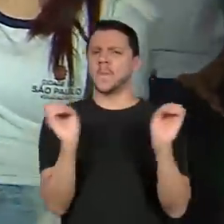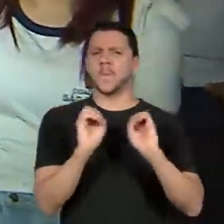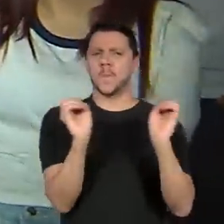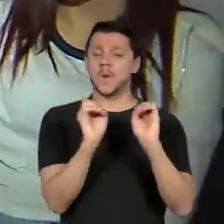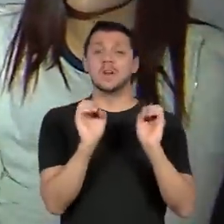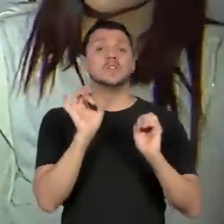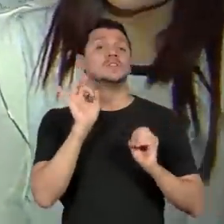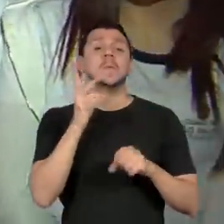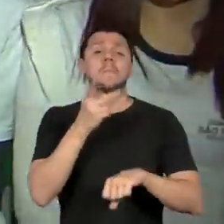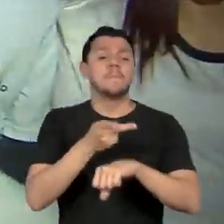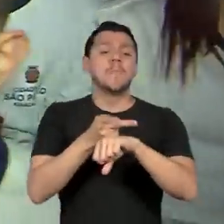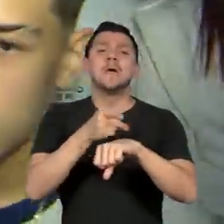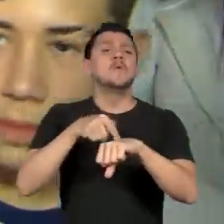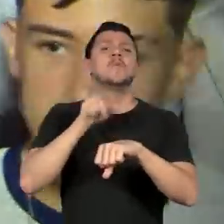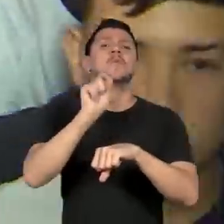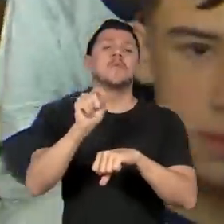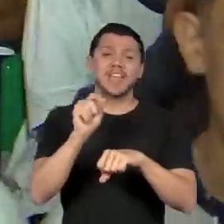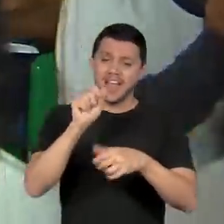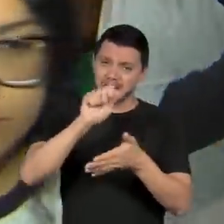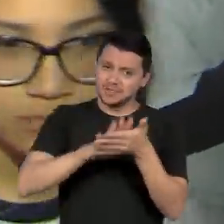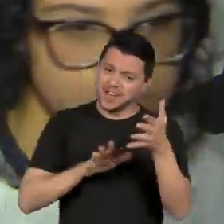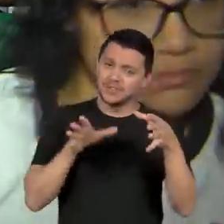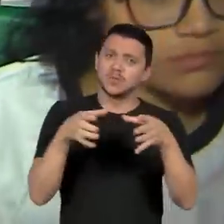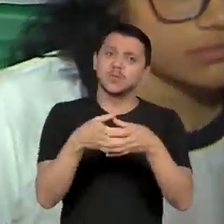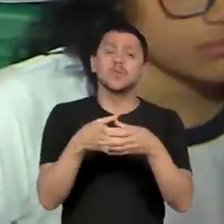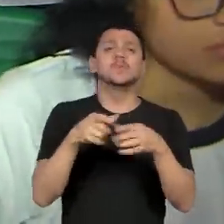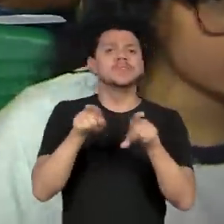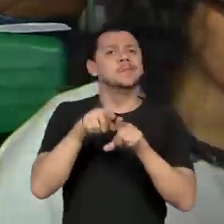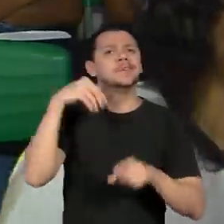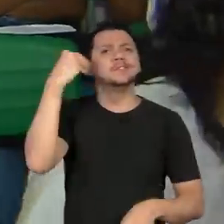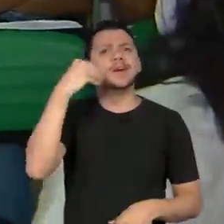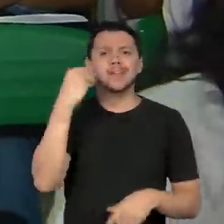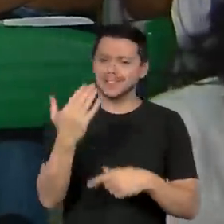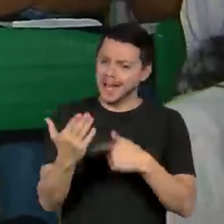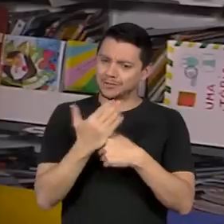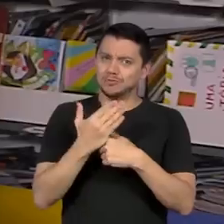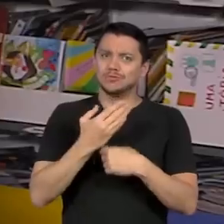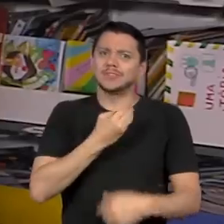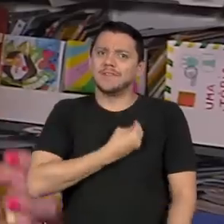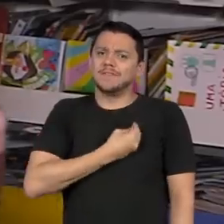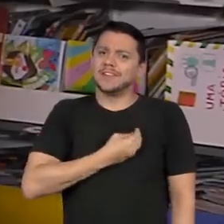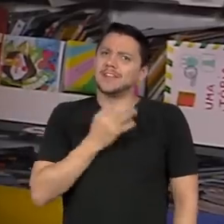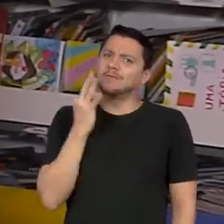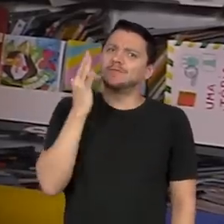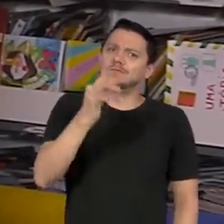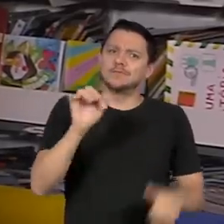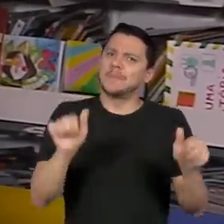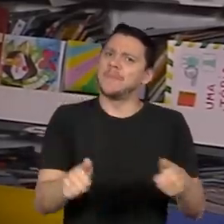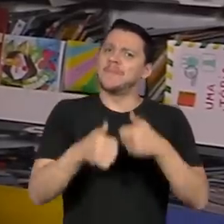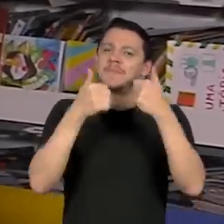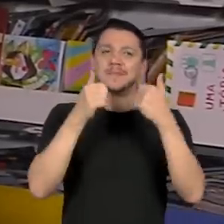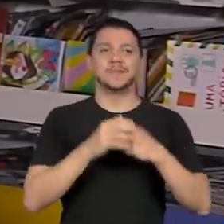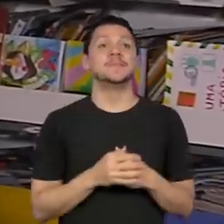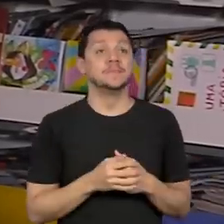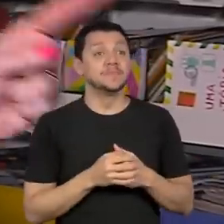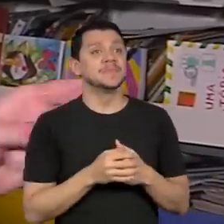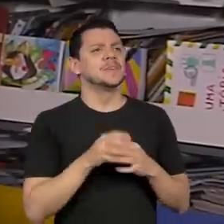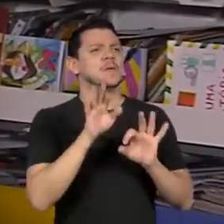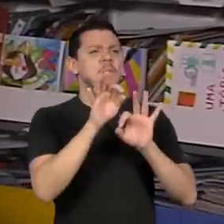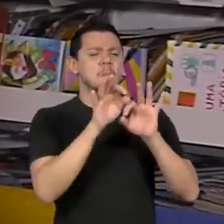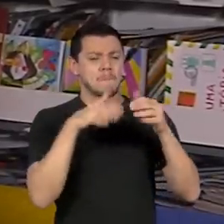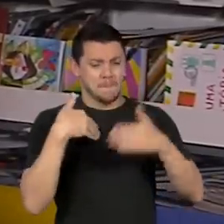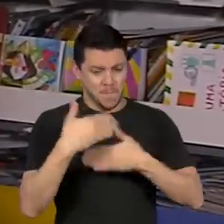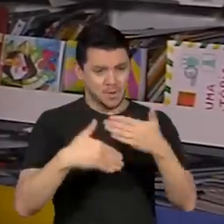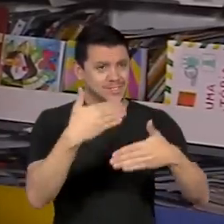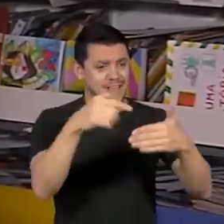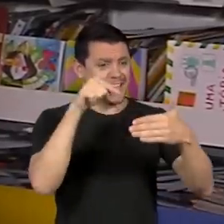e uma experiência, que vale para o futuro de quem participa. Então, esse processo muitas vezes é mais importante